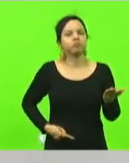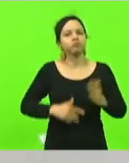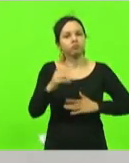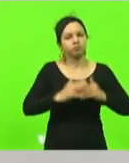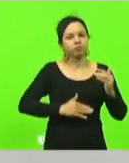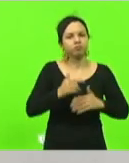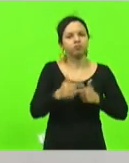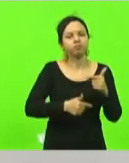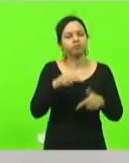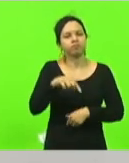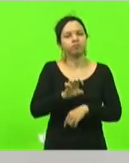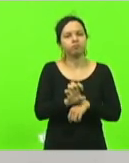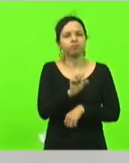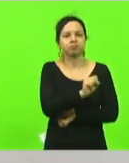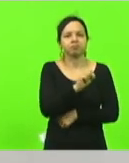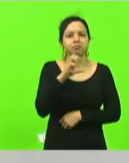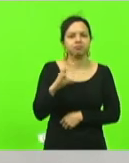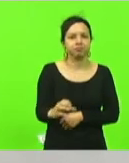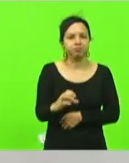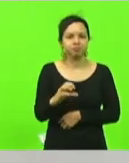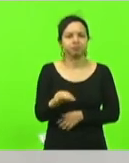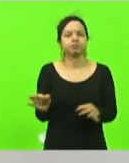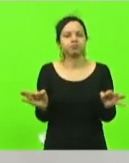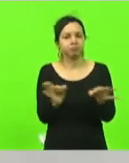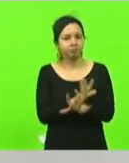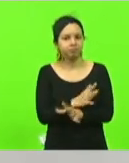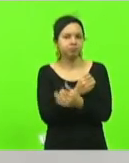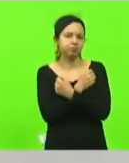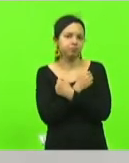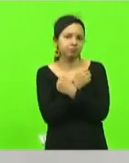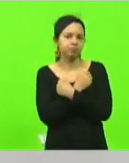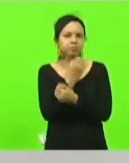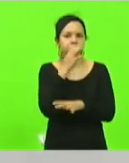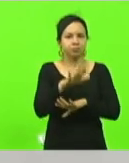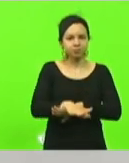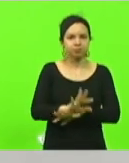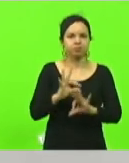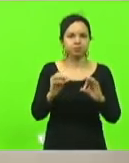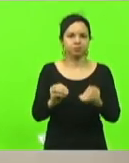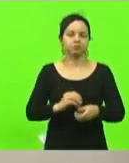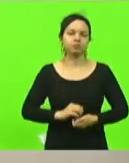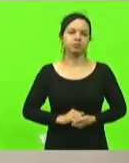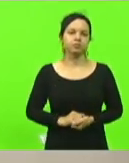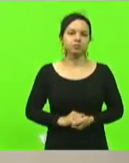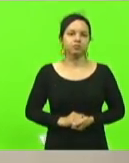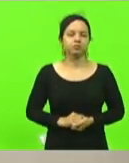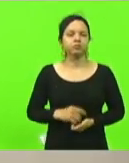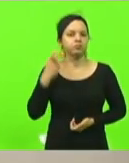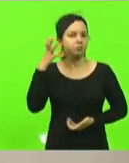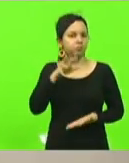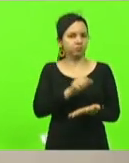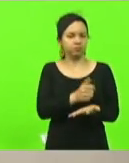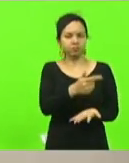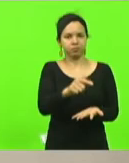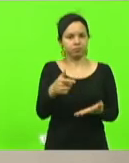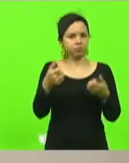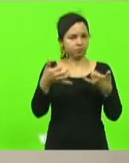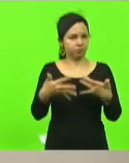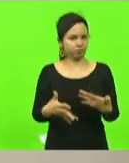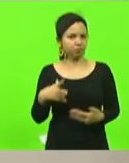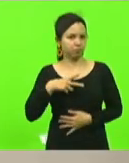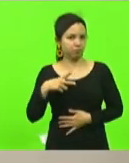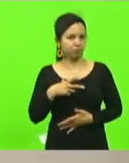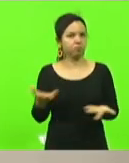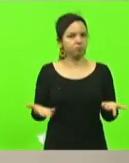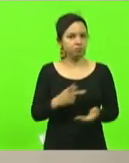no nosso estado de Santa Catarina do mais aí meu grande abraço e boa tarde a todos não havendo mais oradores escritos em explicações pessoais